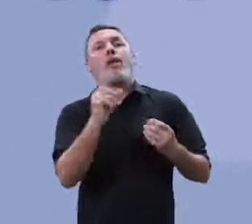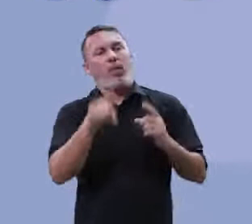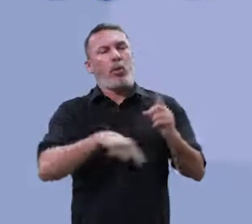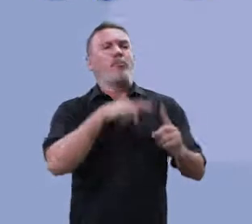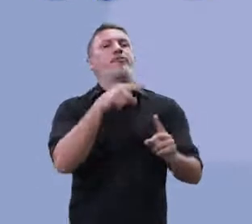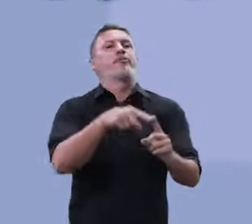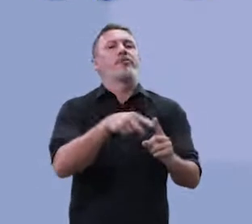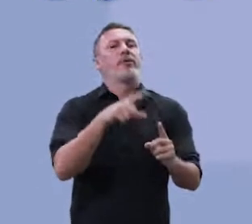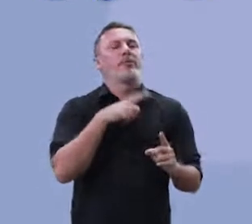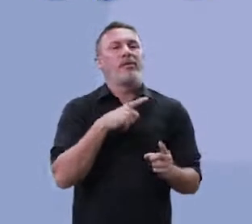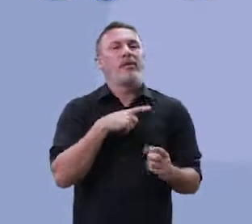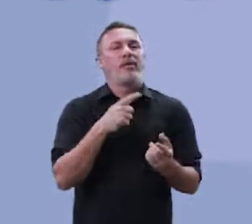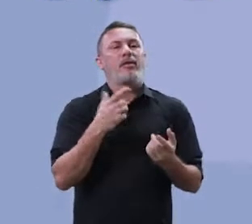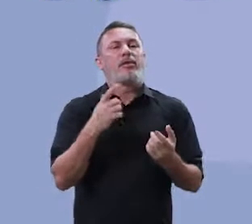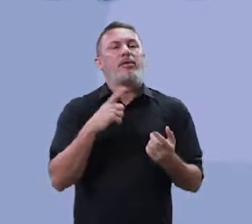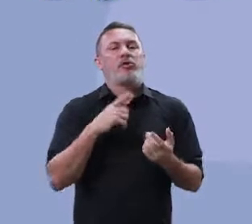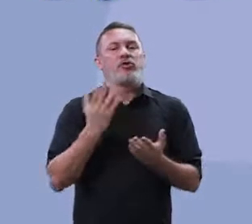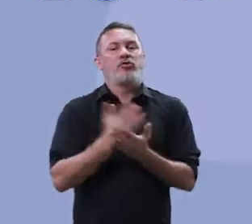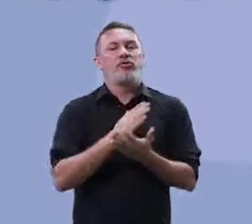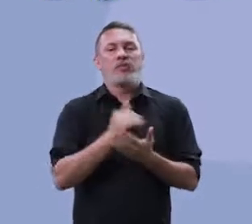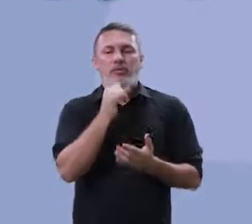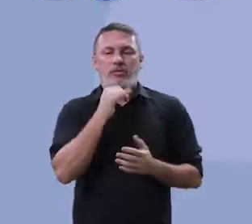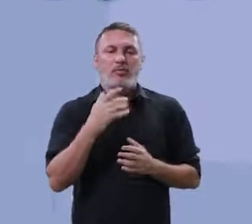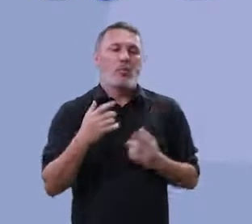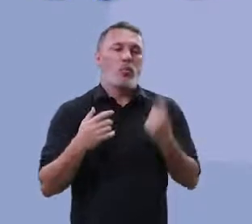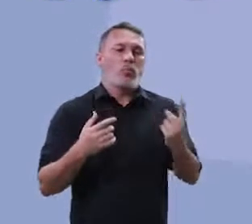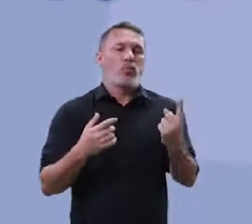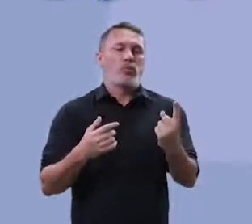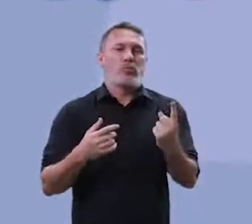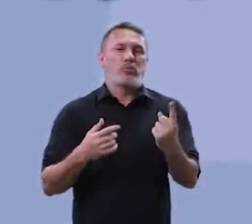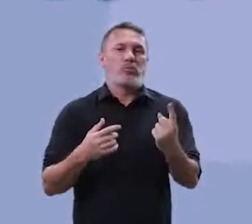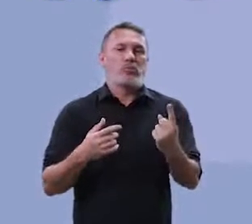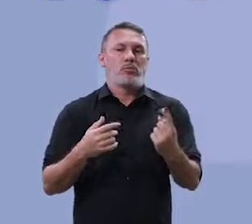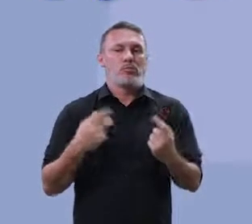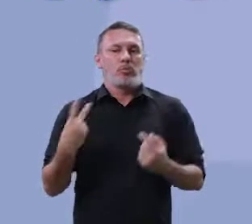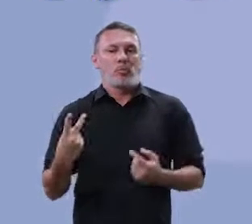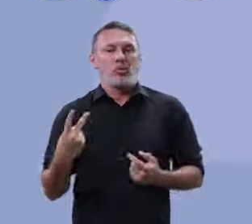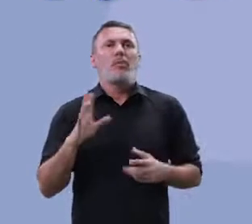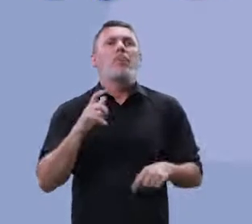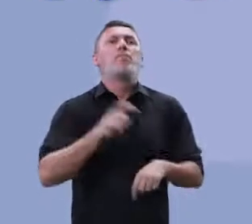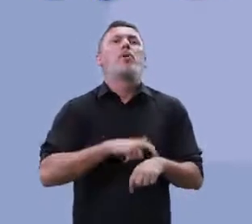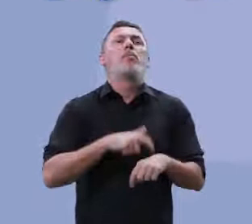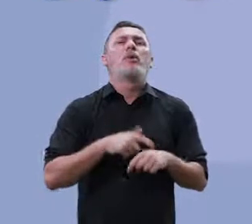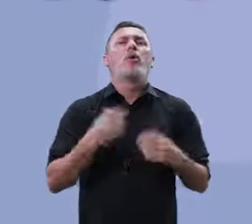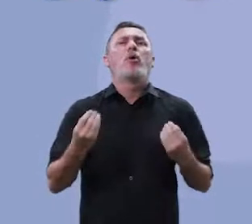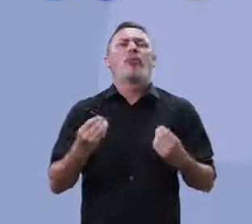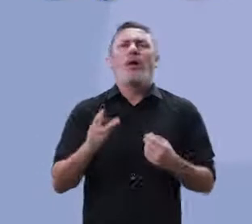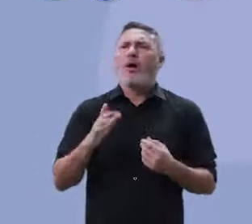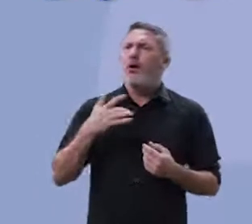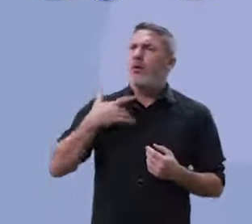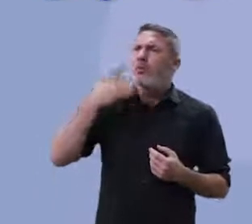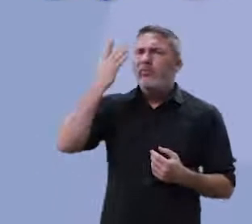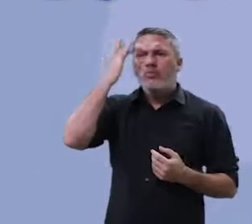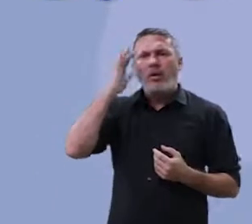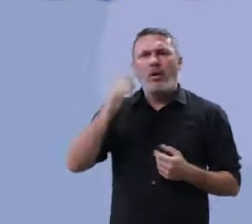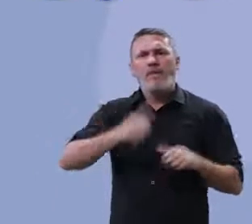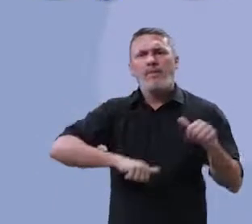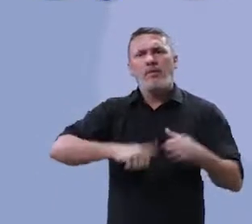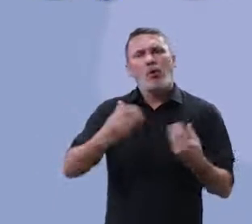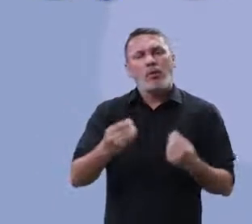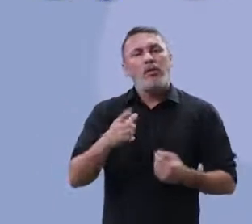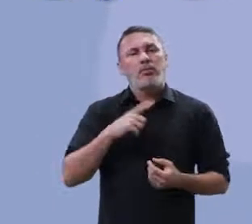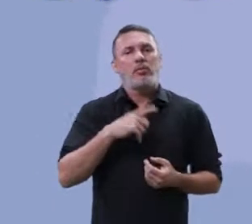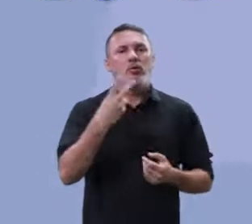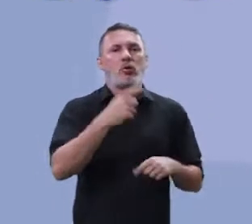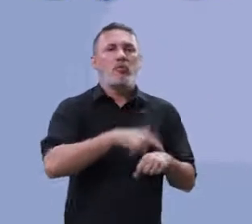objetivação começa pela divisão da avaliação da competência 1. Vai ser em dois momentos. Professor, eu não sabia disso. Sim,